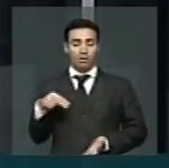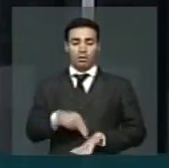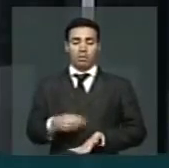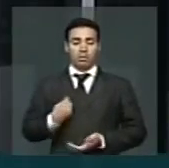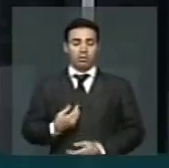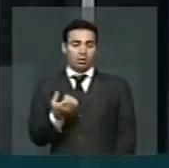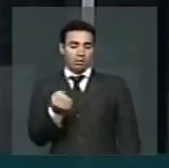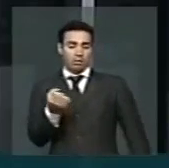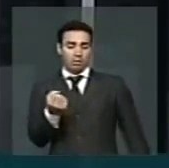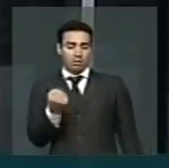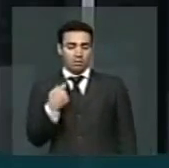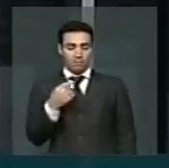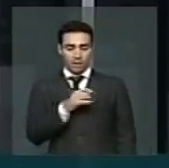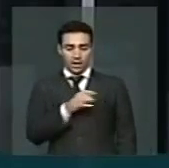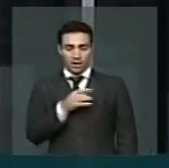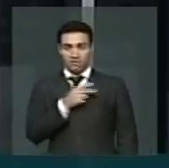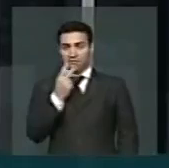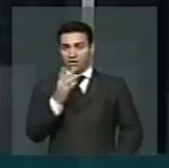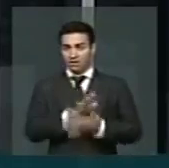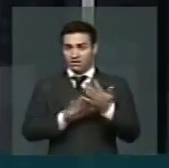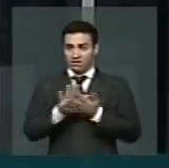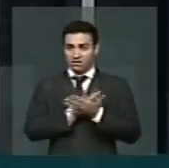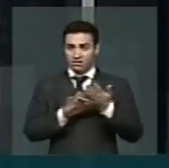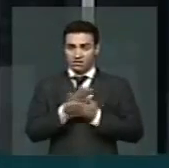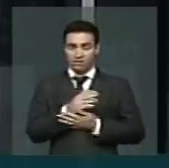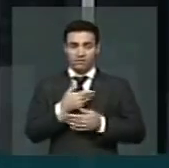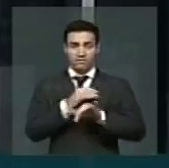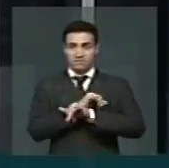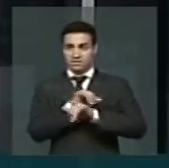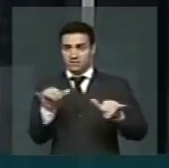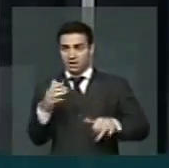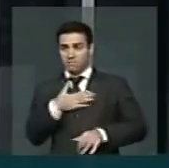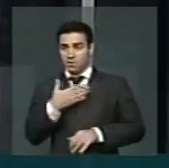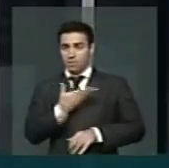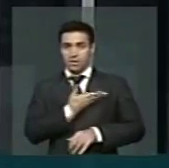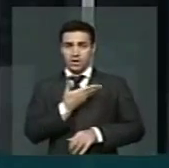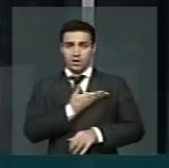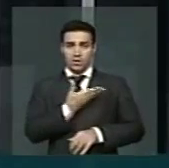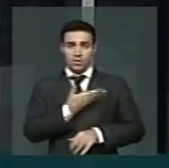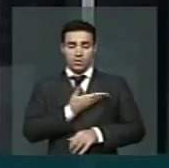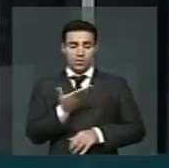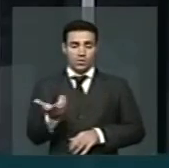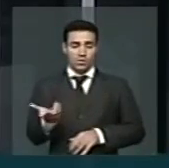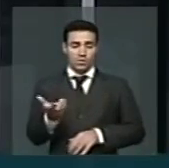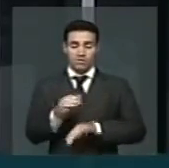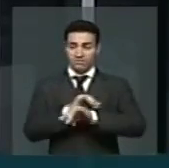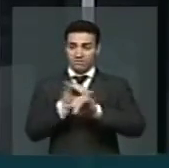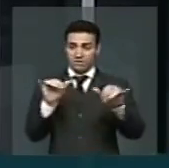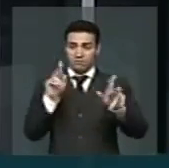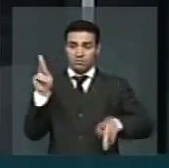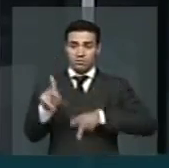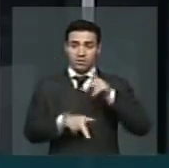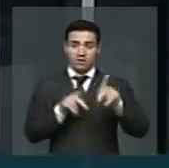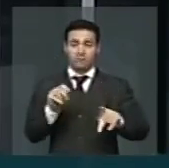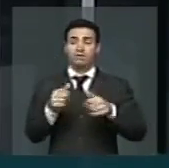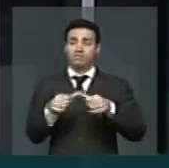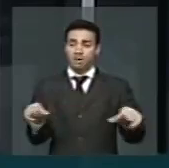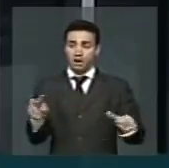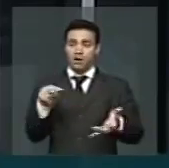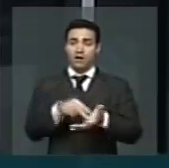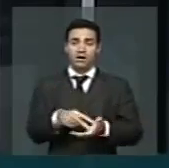para não dizer aos meus colegas a população está na rua